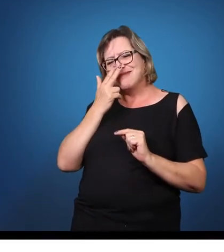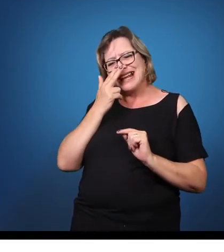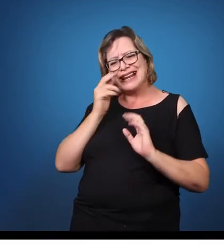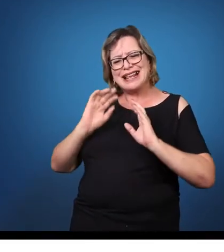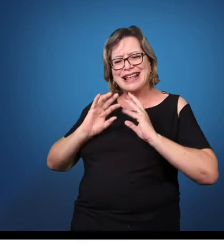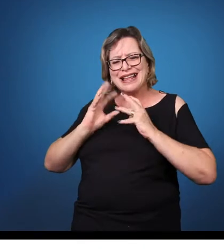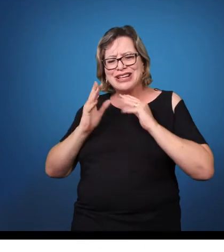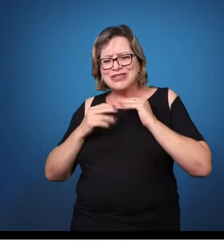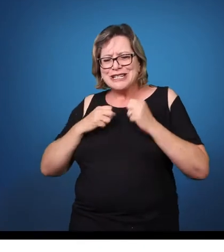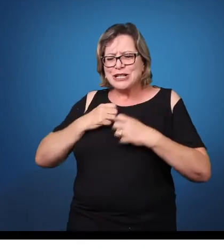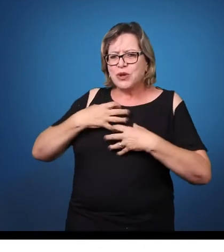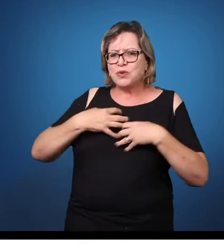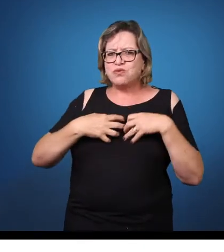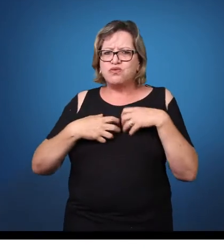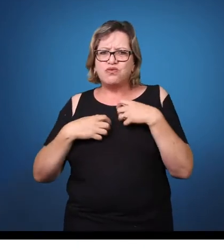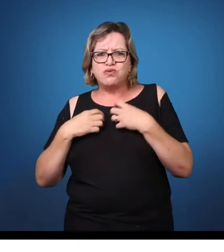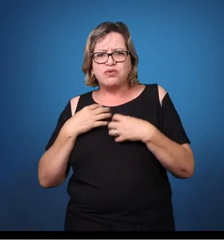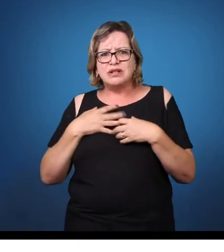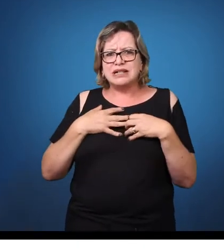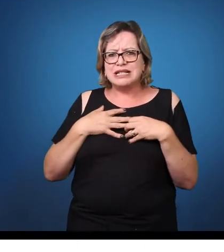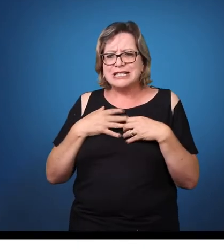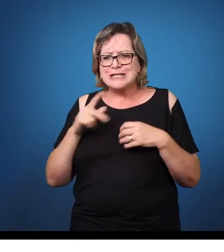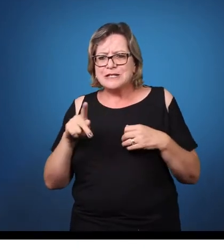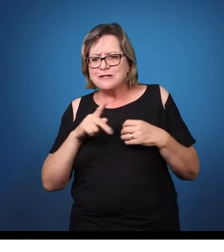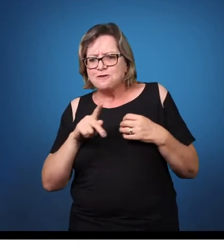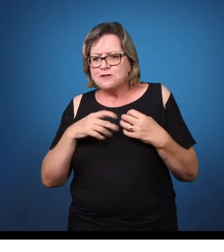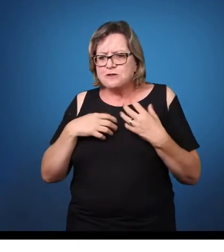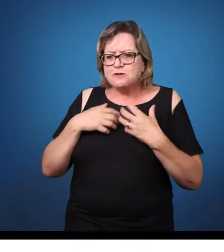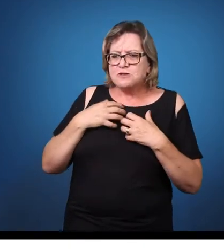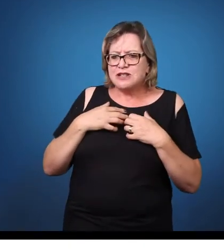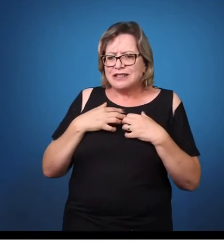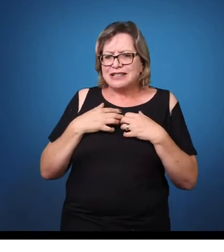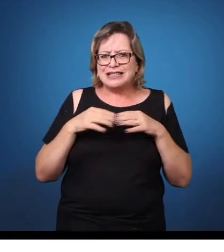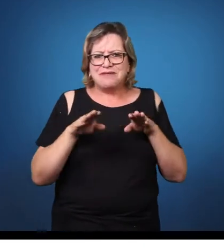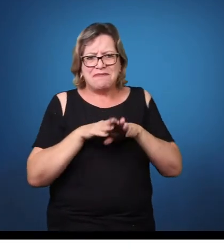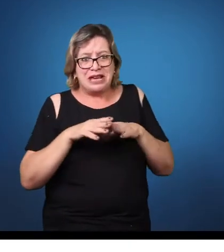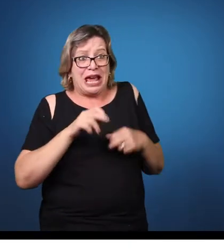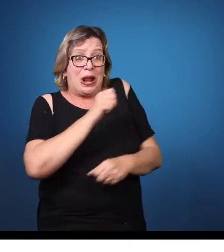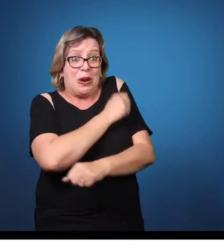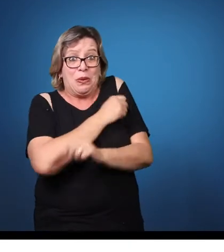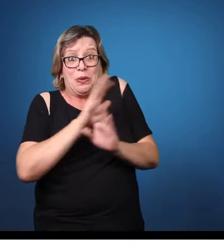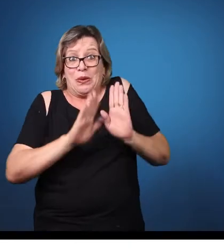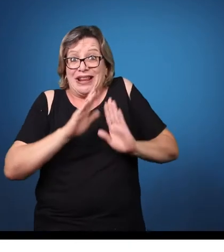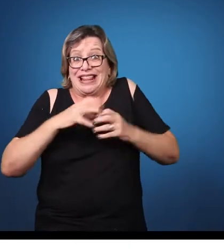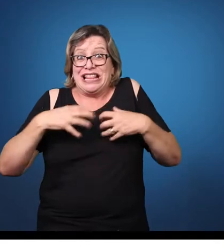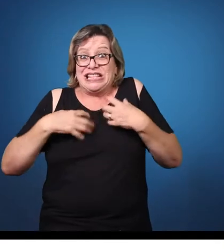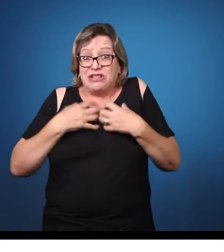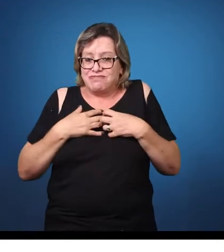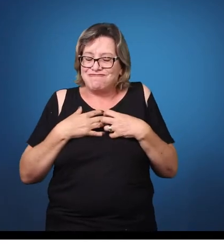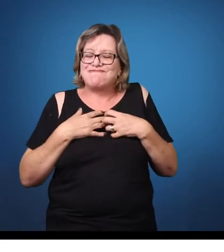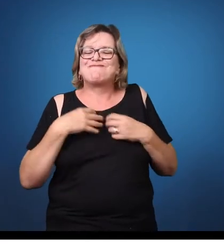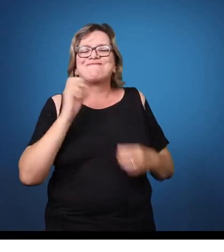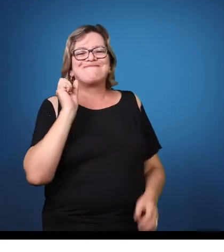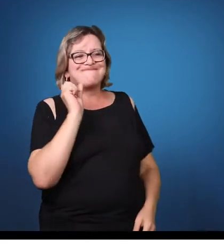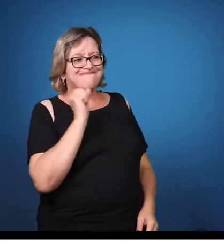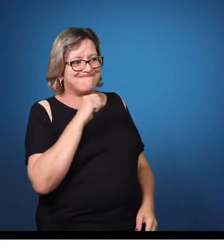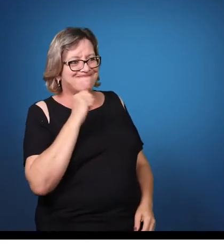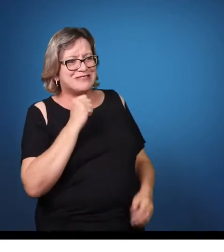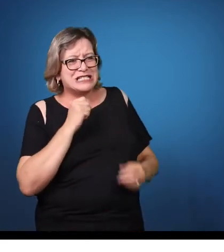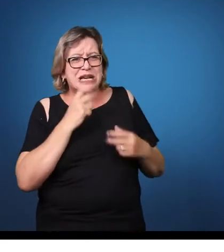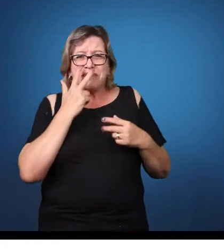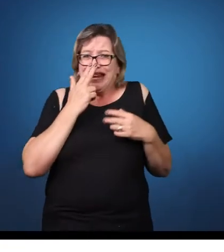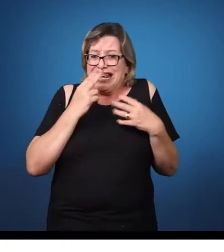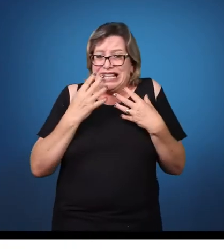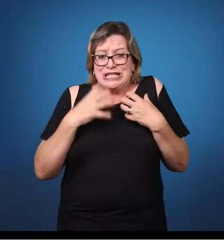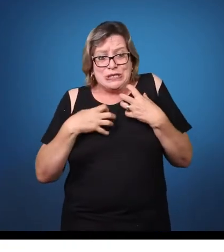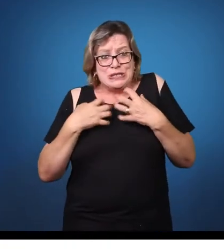questão mais emocional de todos os agentes envolvidos? É possível isso também? É. Veja, professor, não